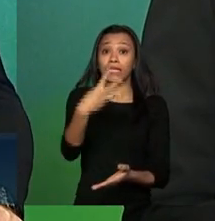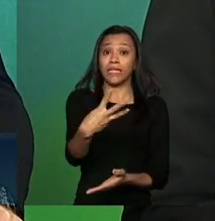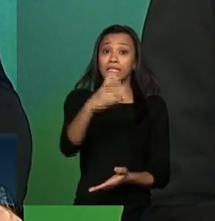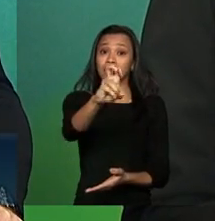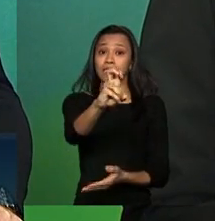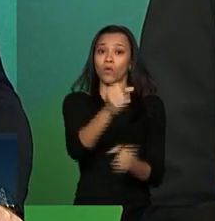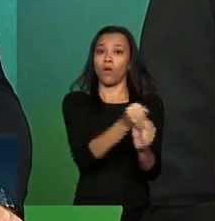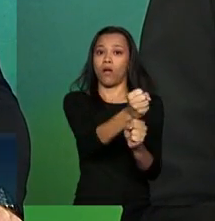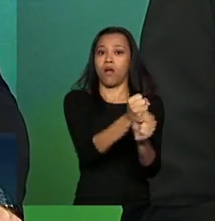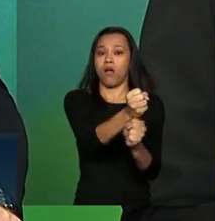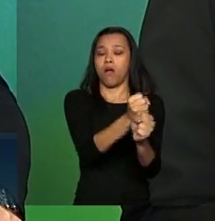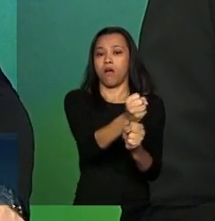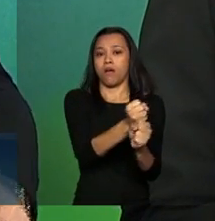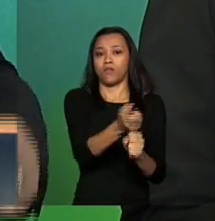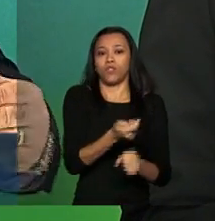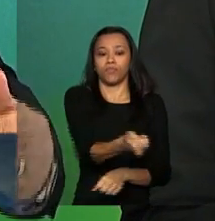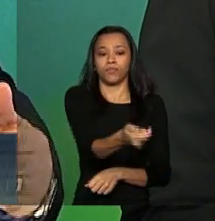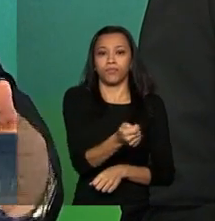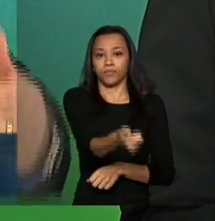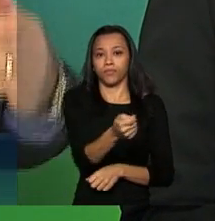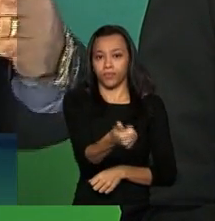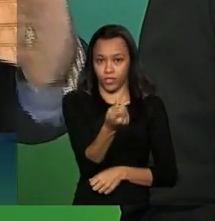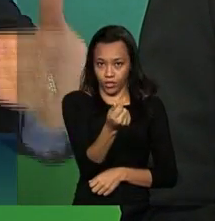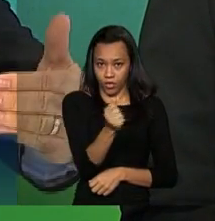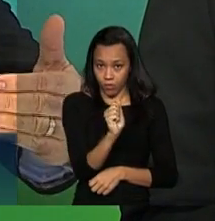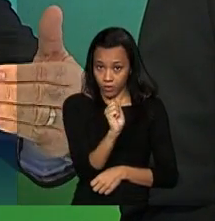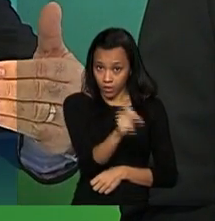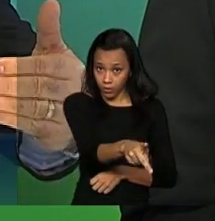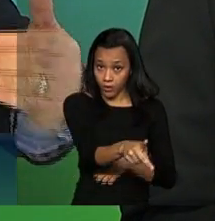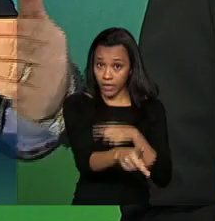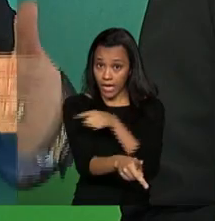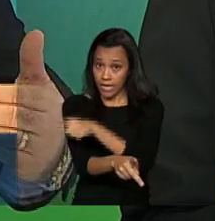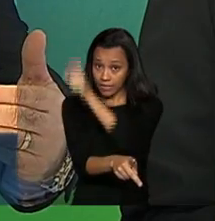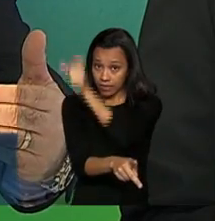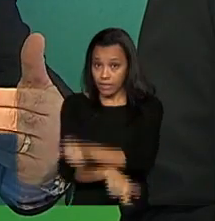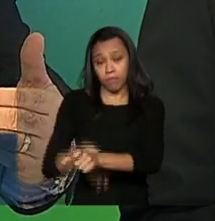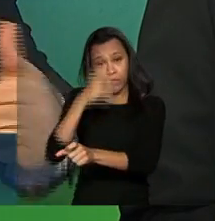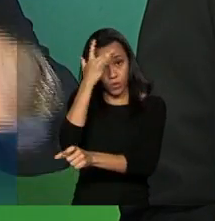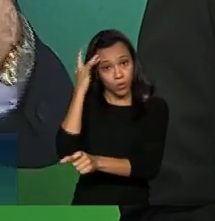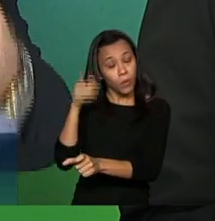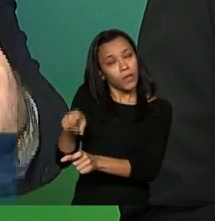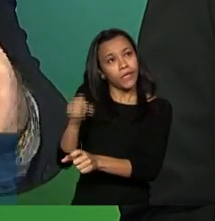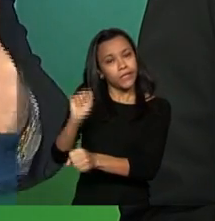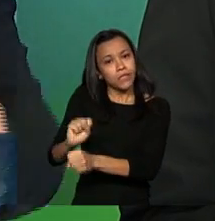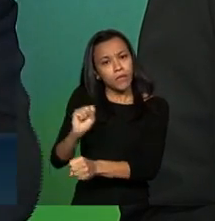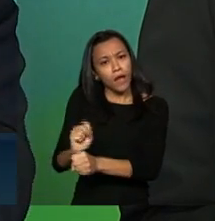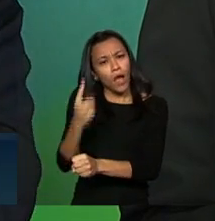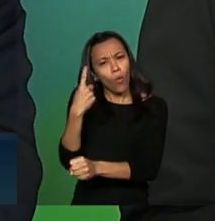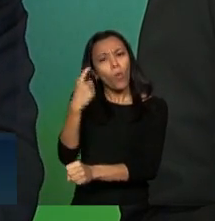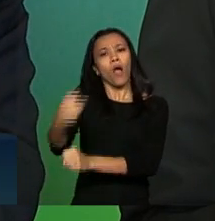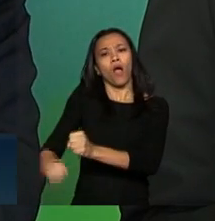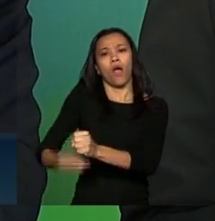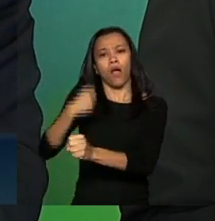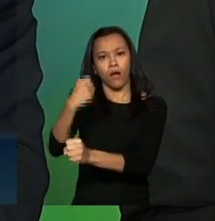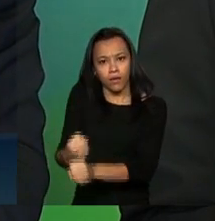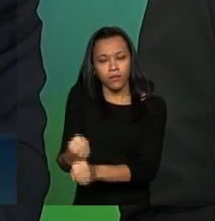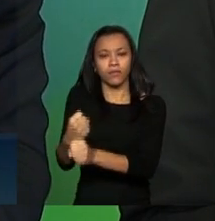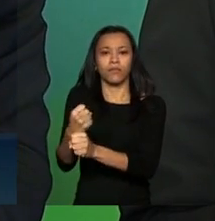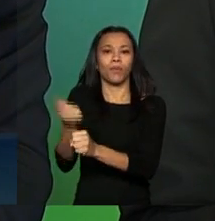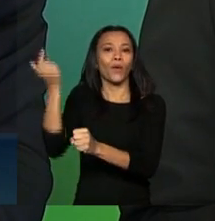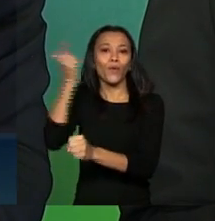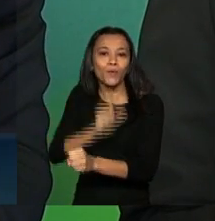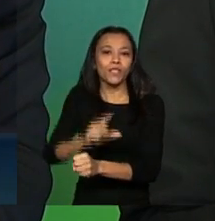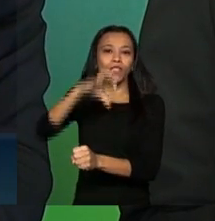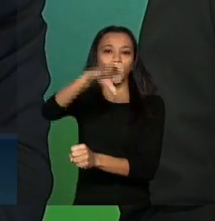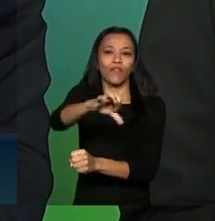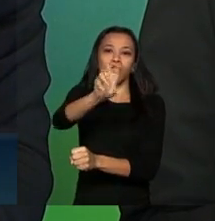contribuição, há a possibilidade que ele espere esse ano, um ano a mais, para ele poder alcançar os